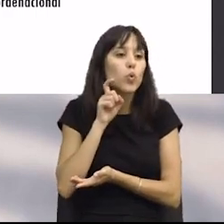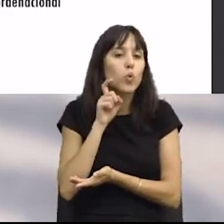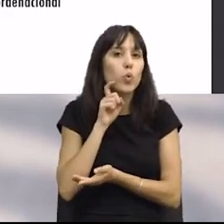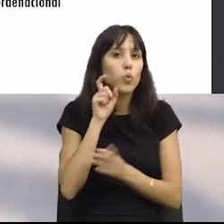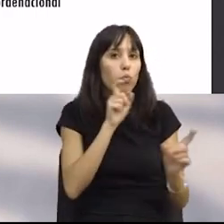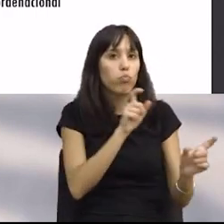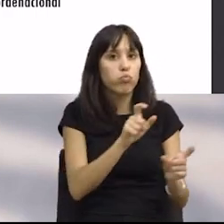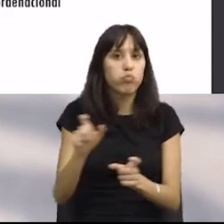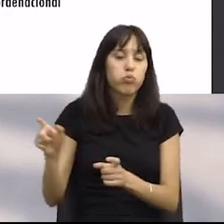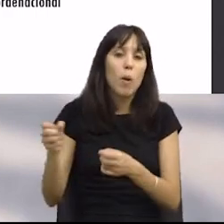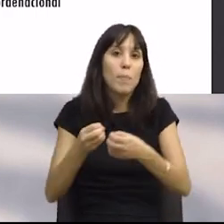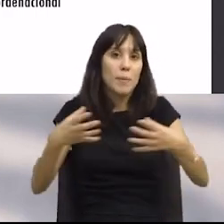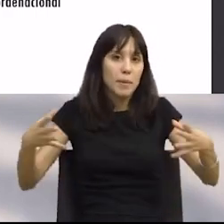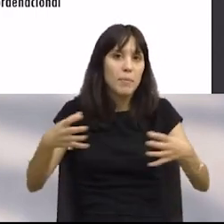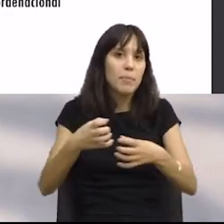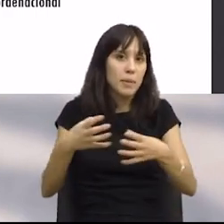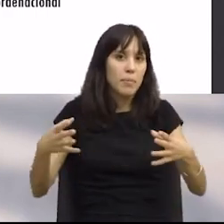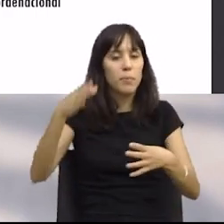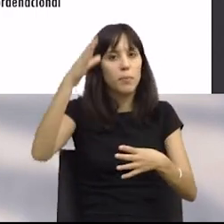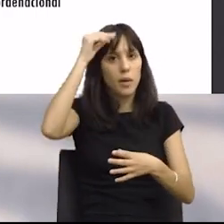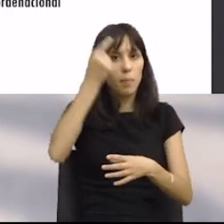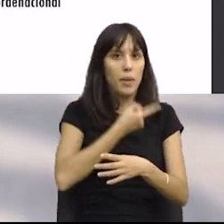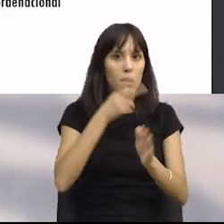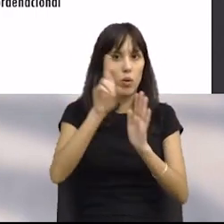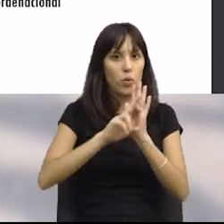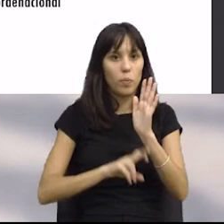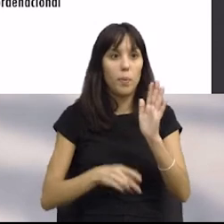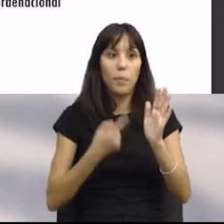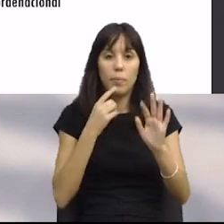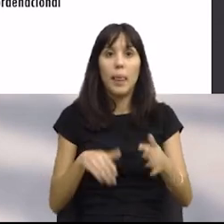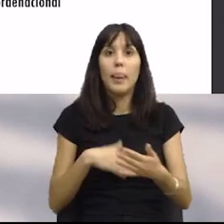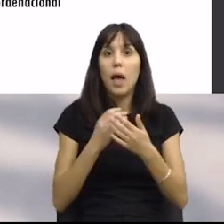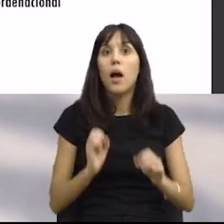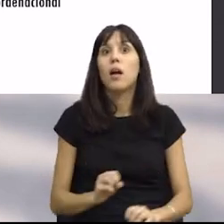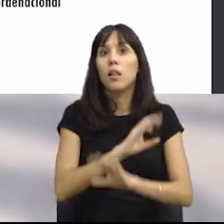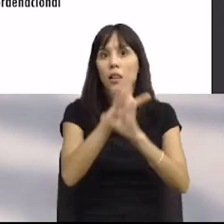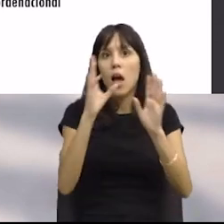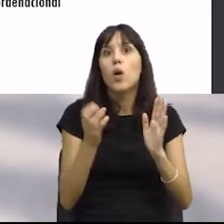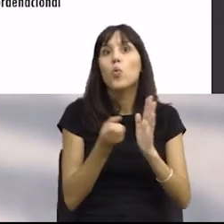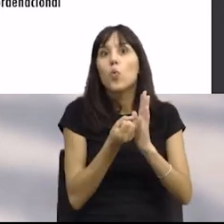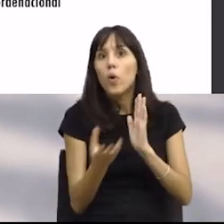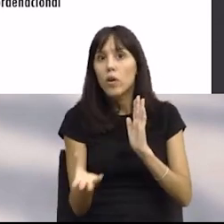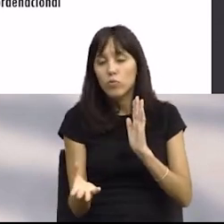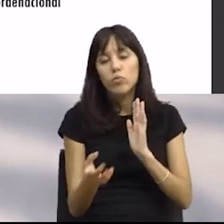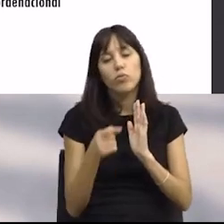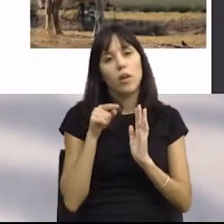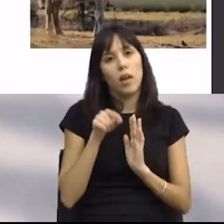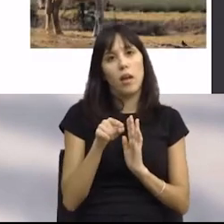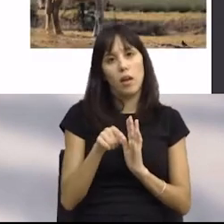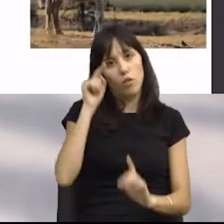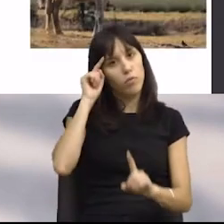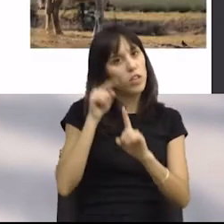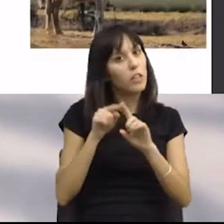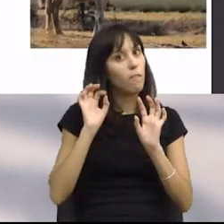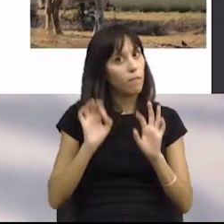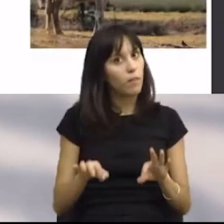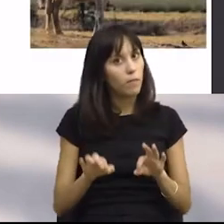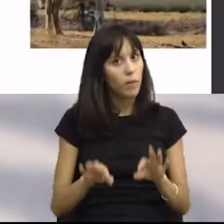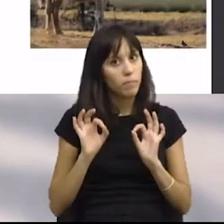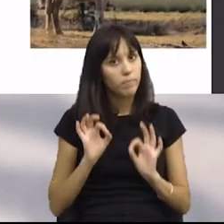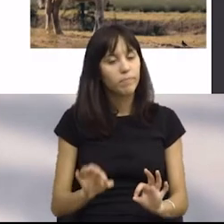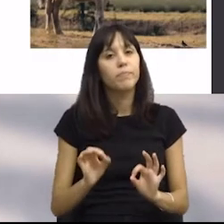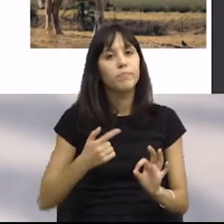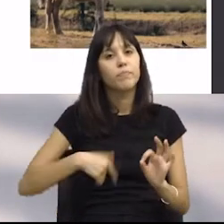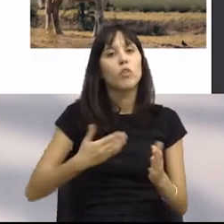muito importante que precisa de um regulamento que torne mais transparente, e é neste sentido, então, para terminar, que